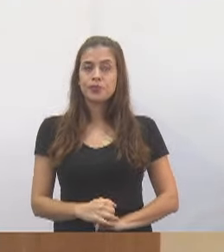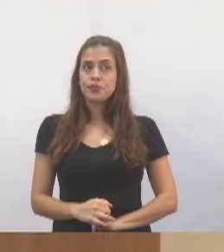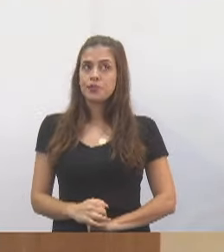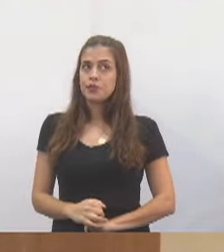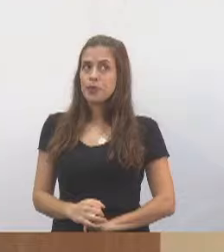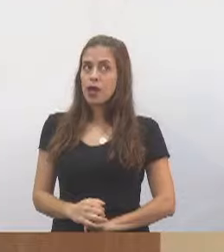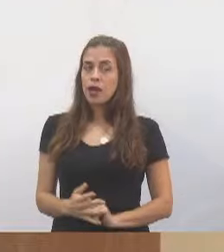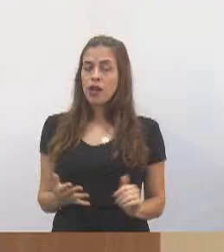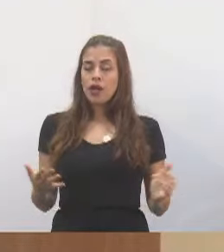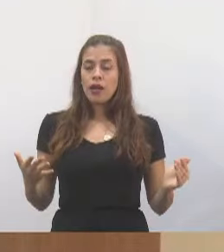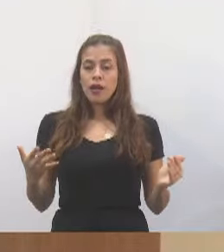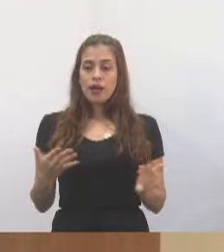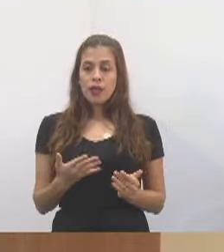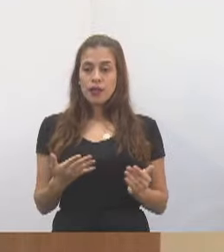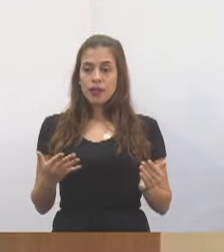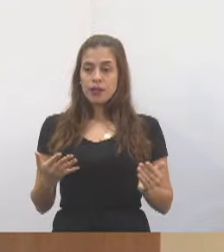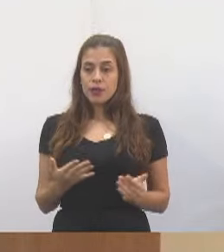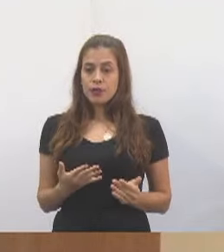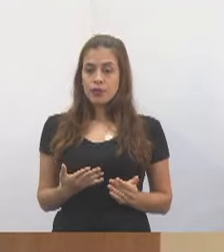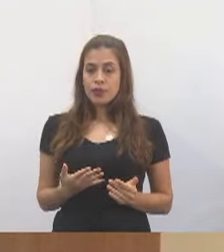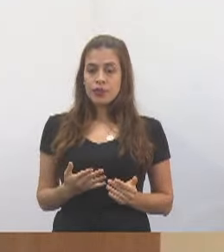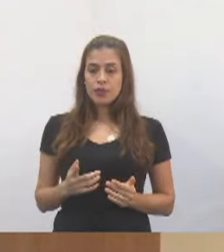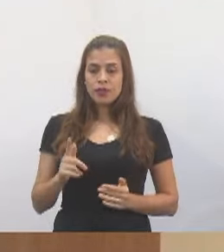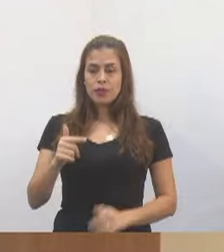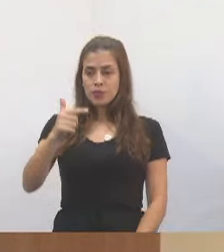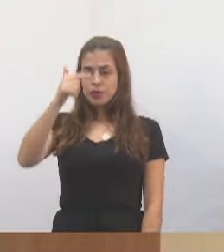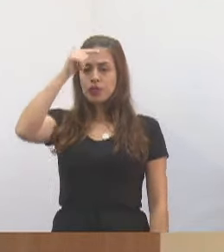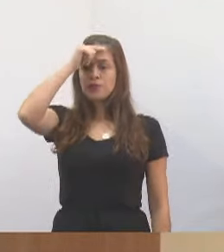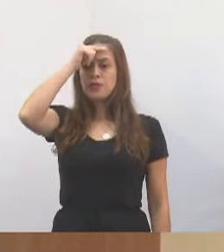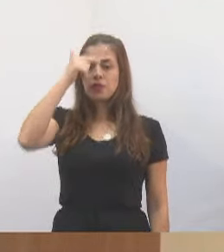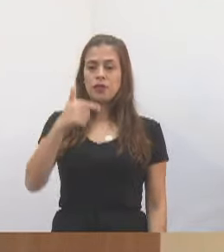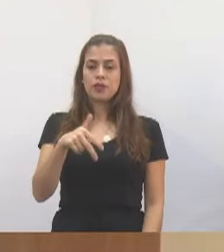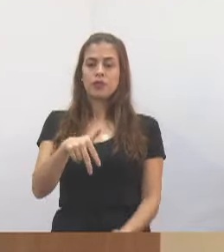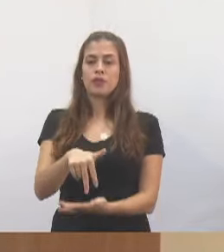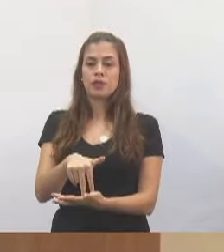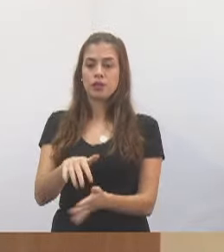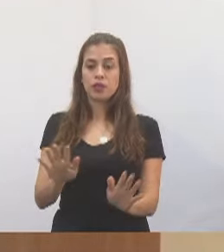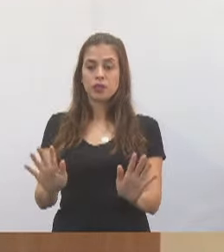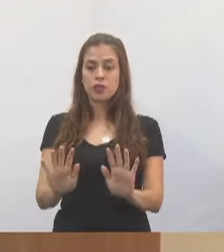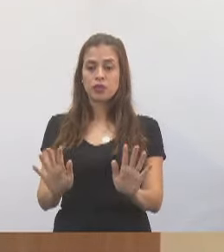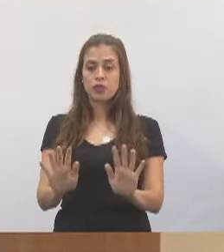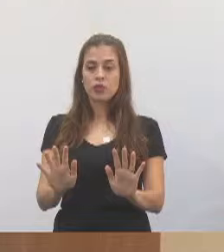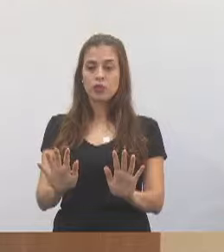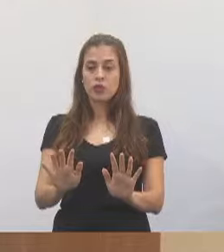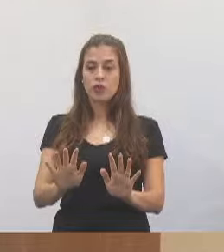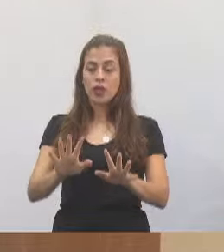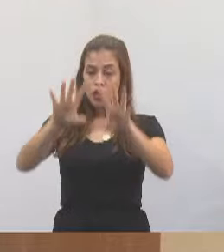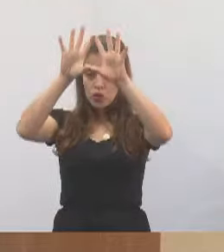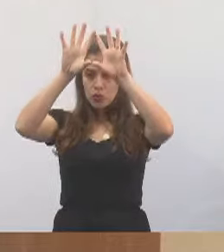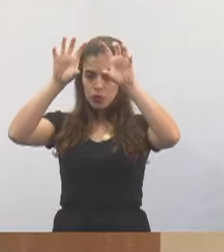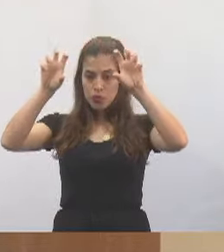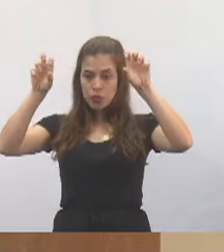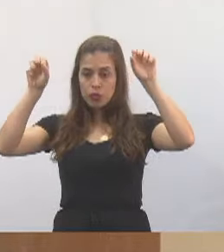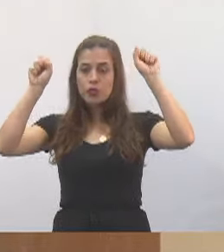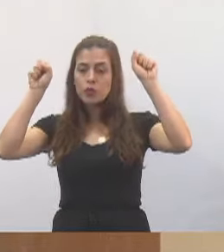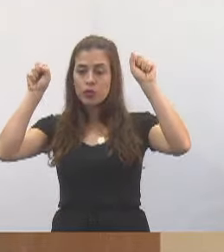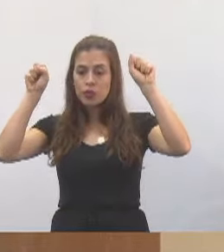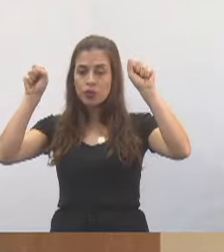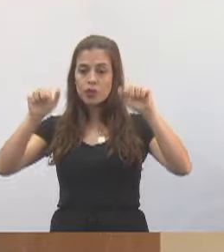Agora, não é mais o Luiz Flávio que está falando aqui não, agora é o Tribunal de Justiça,